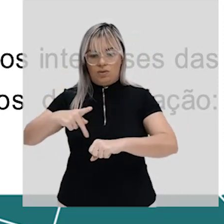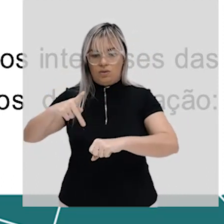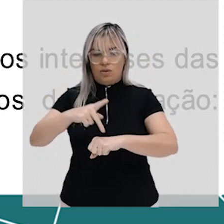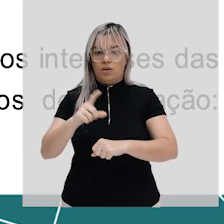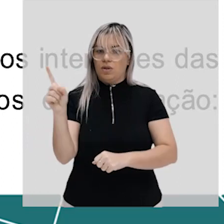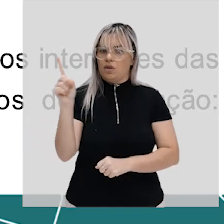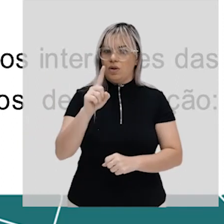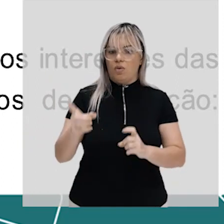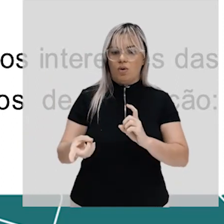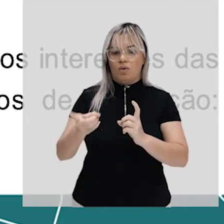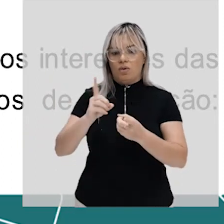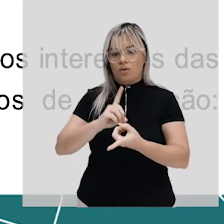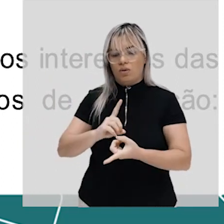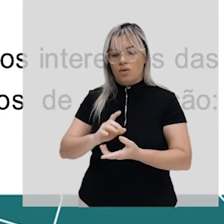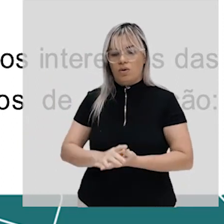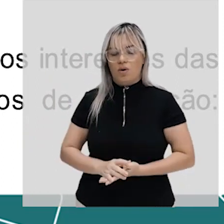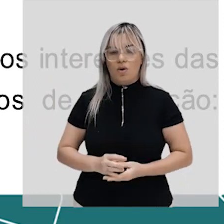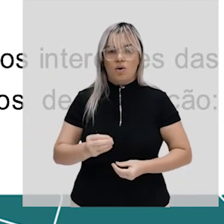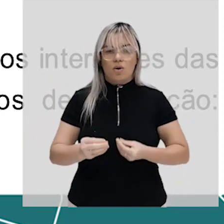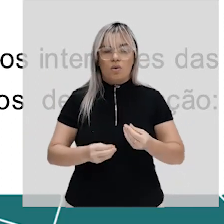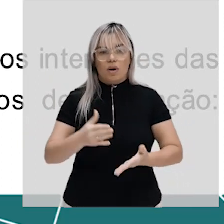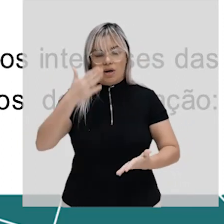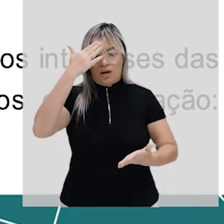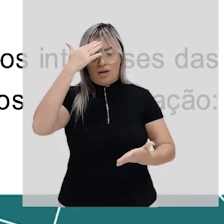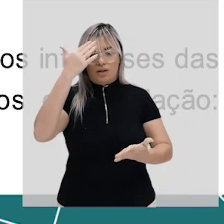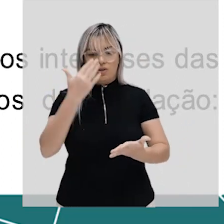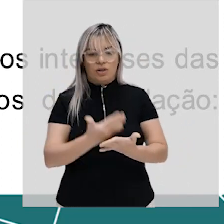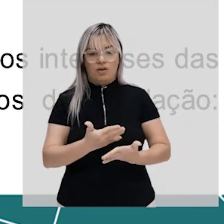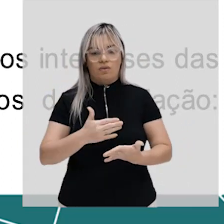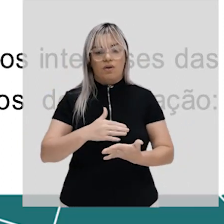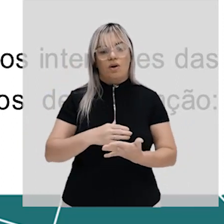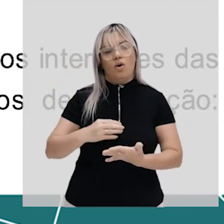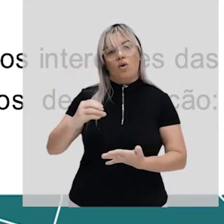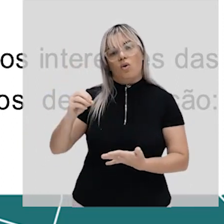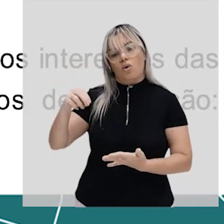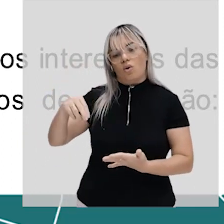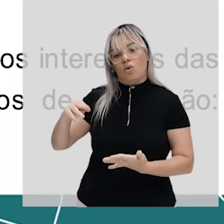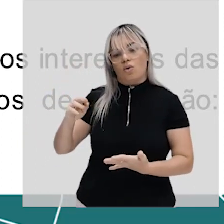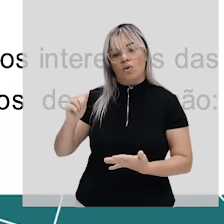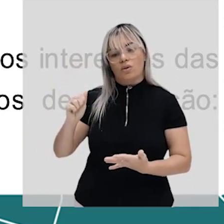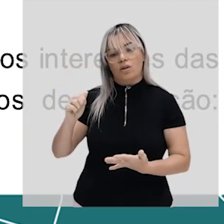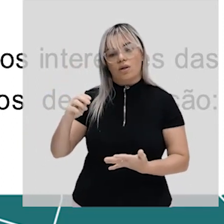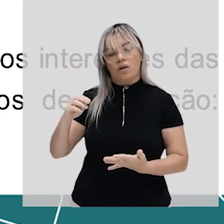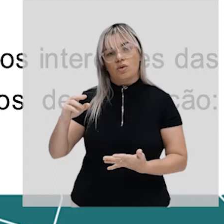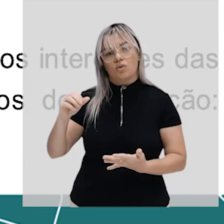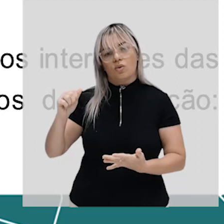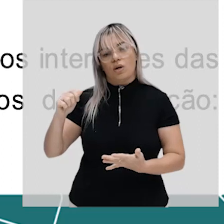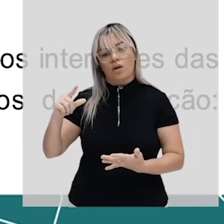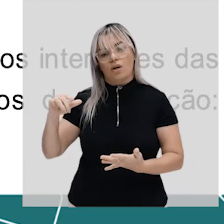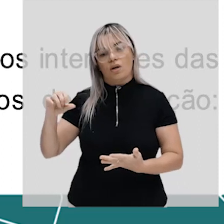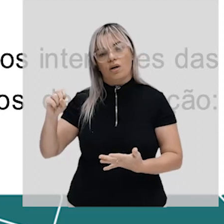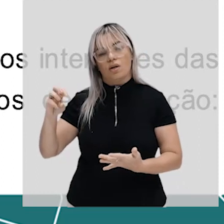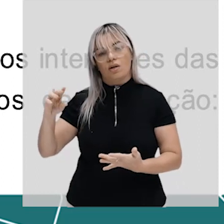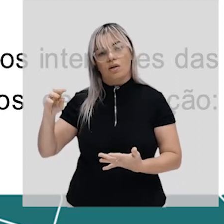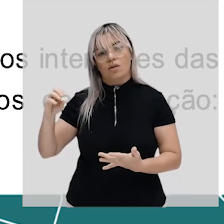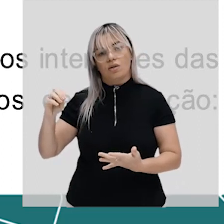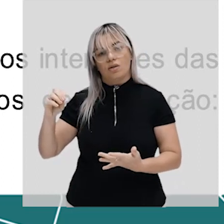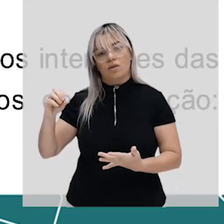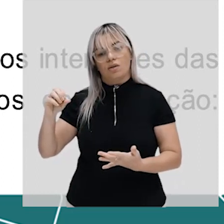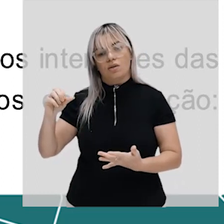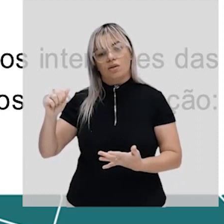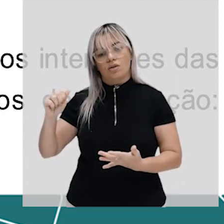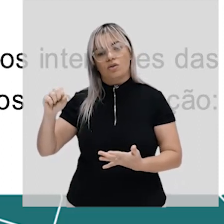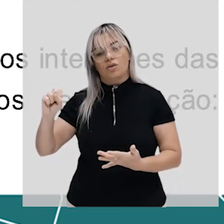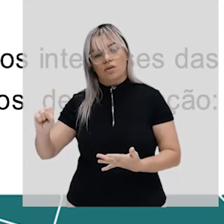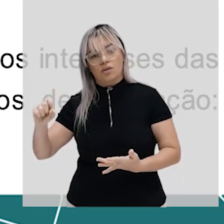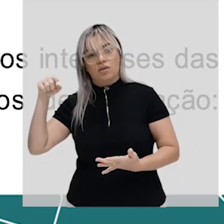como defendiam os contratualistas vou repetir para você para a gente poder entender melhor é a estrutura social que origina o